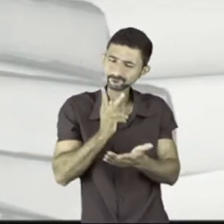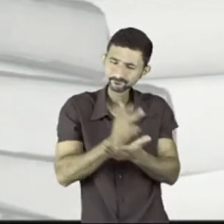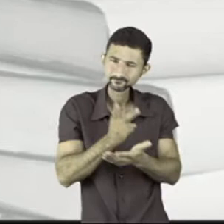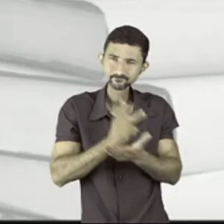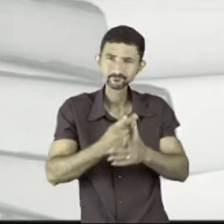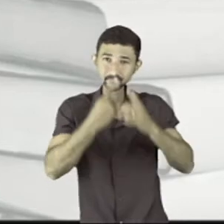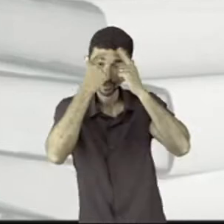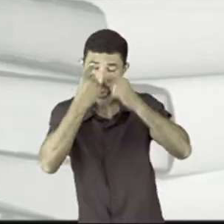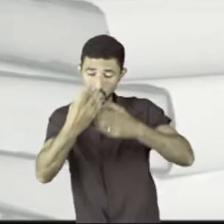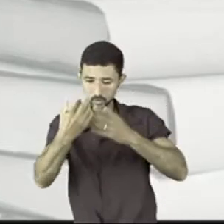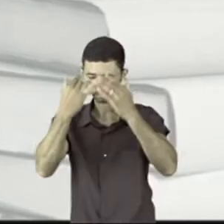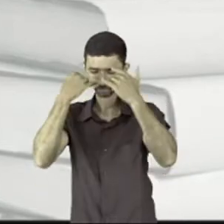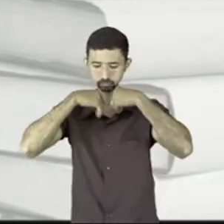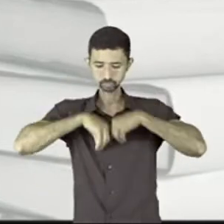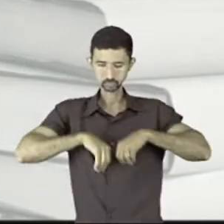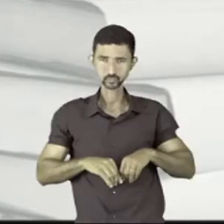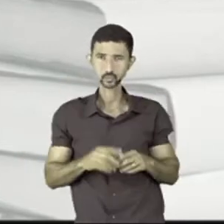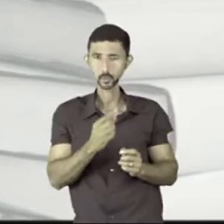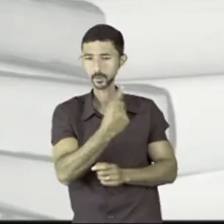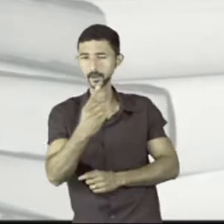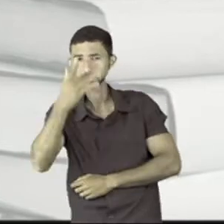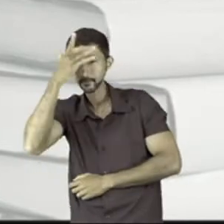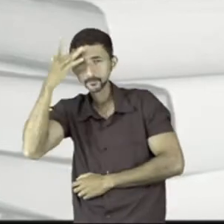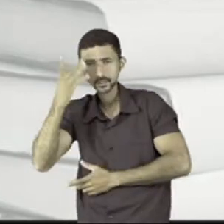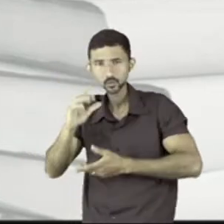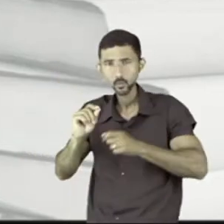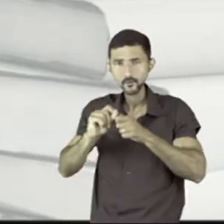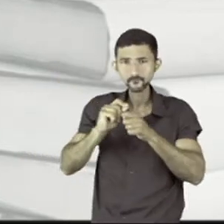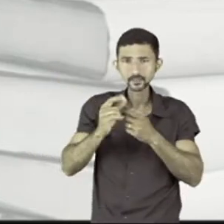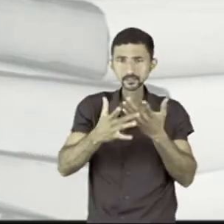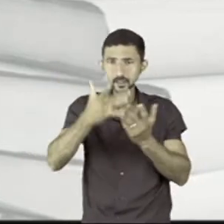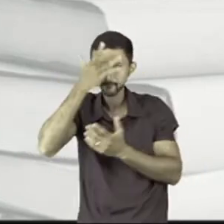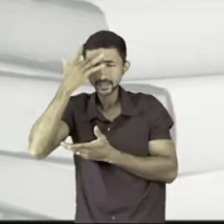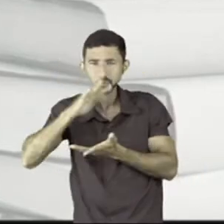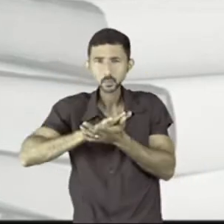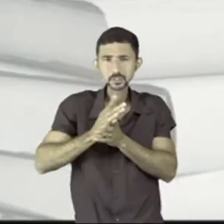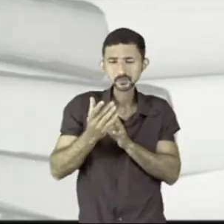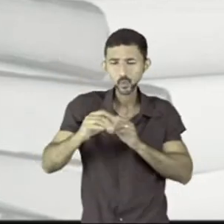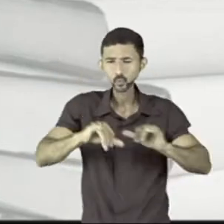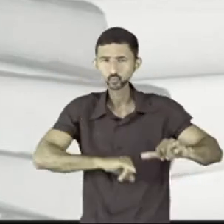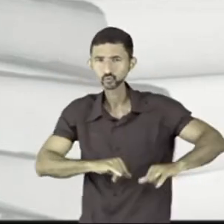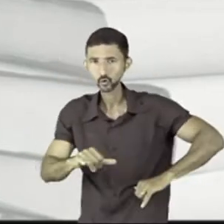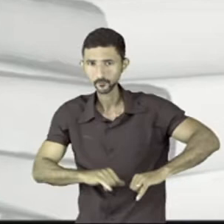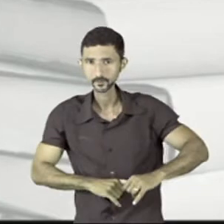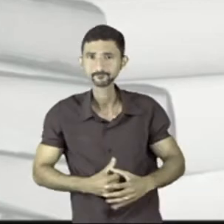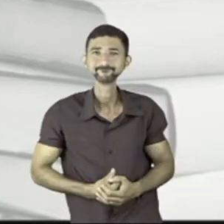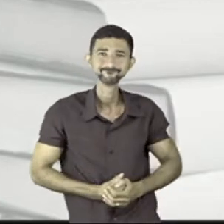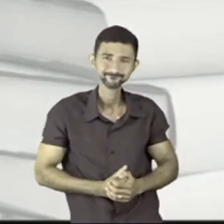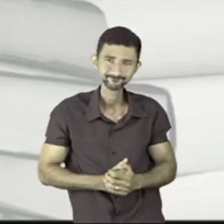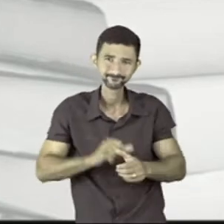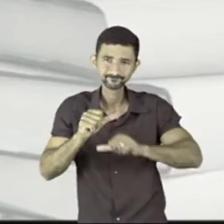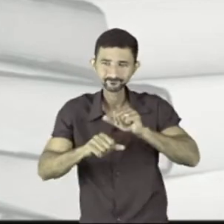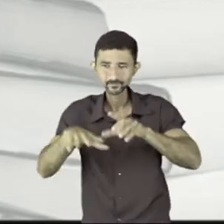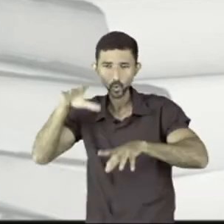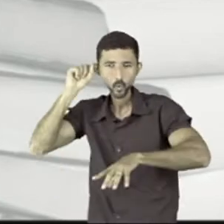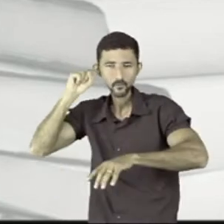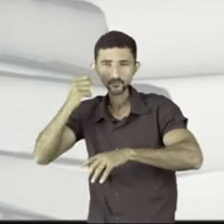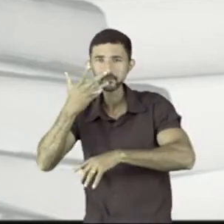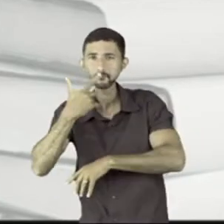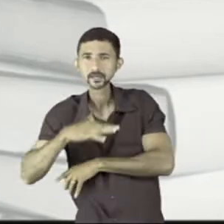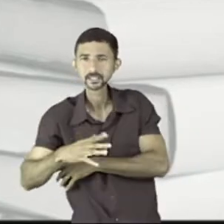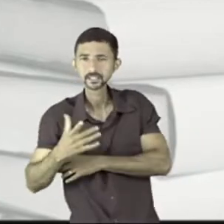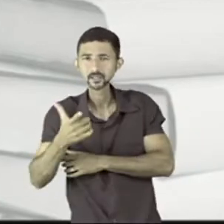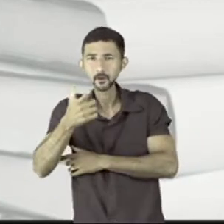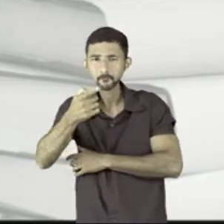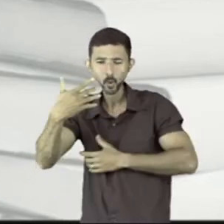internalizou-se em cada pessoa e está fazendo com que inocentes sofram. Tornou-se comum ouvirmos que uma criança